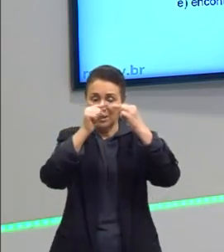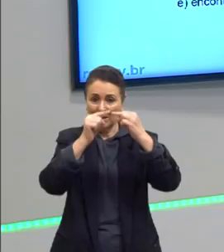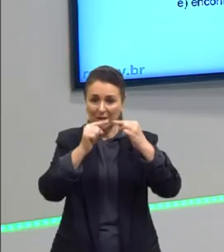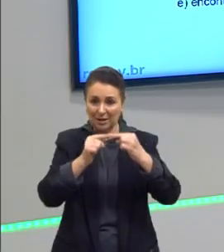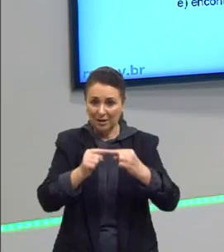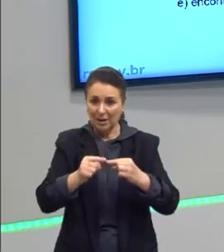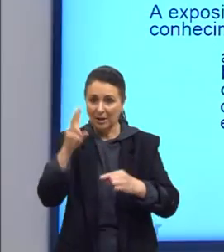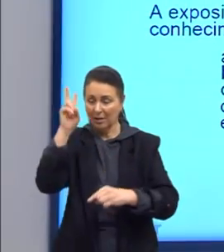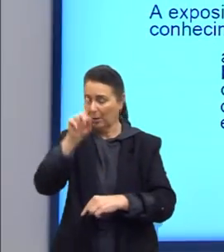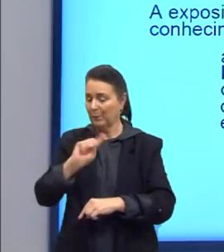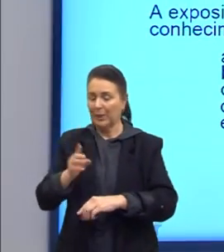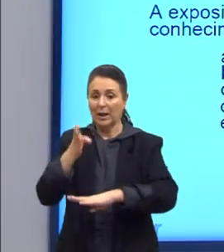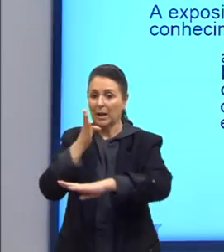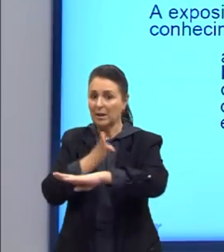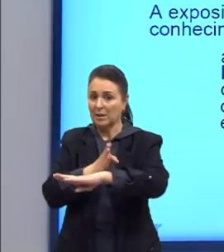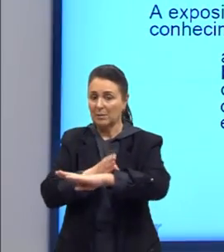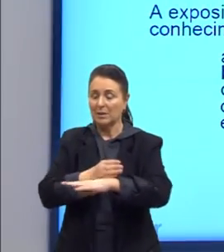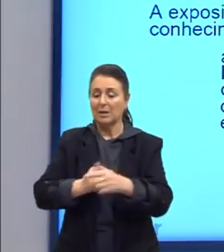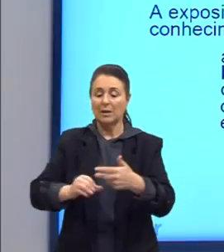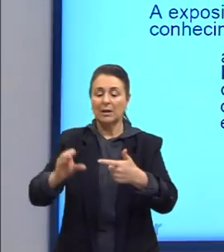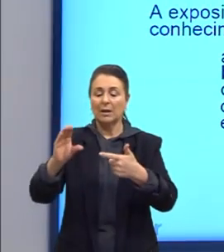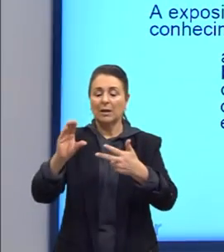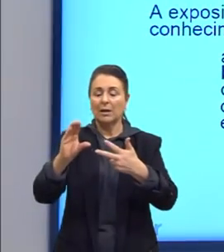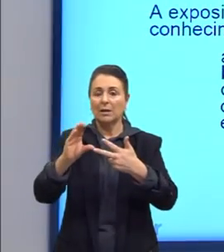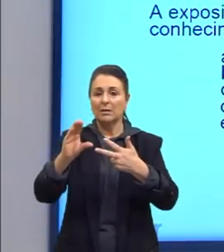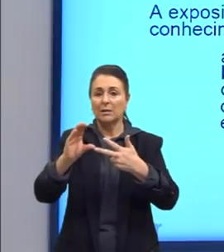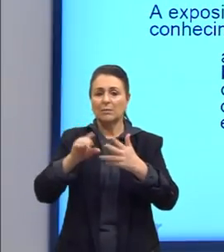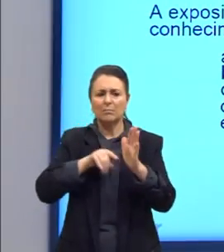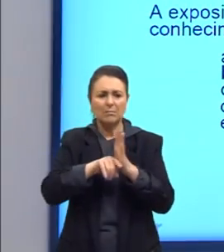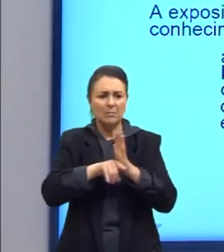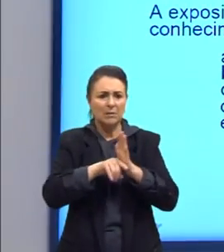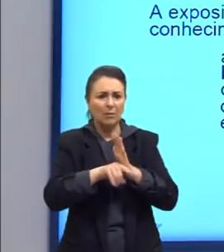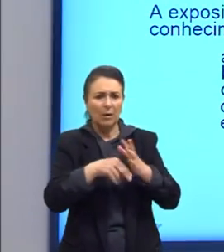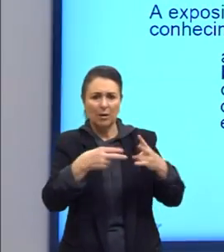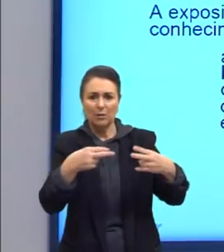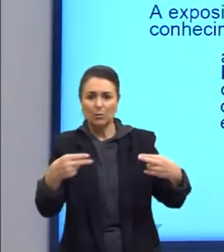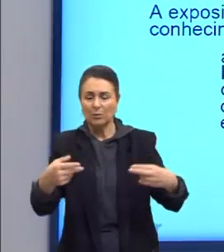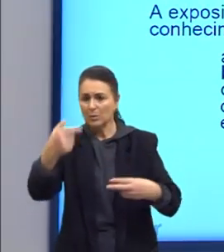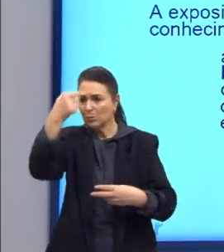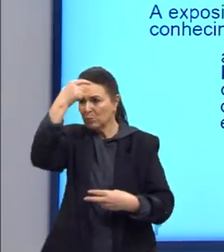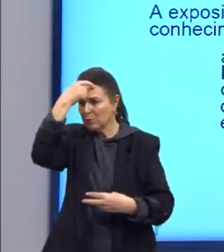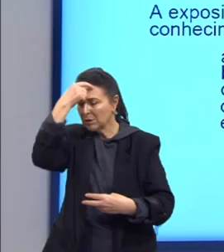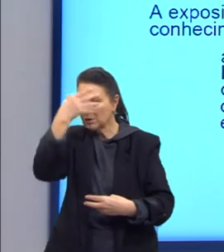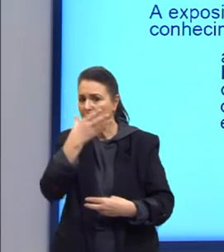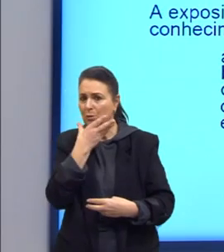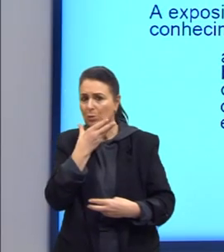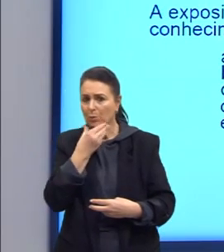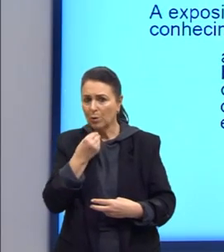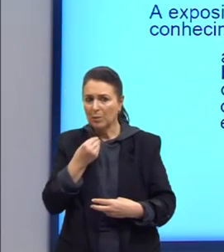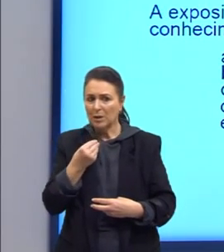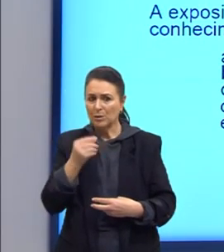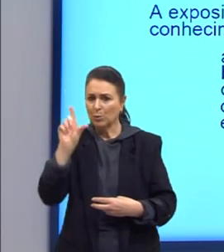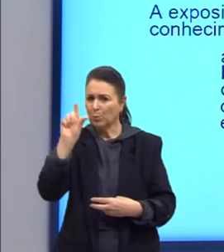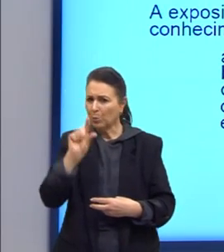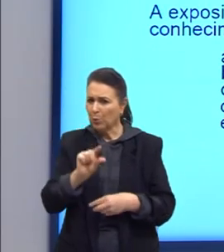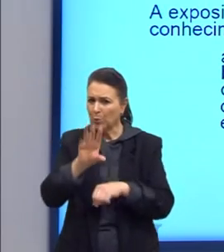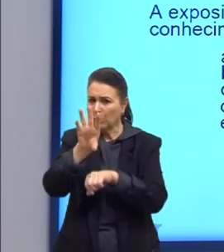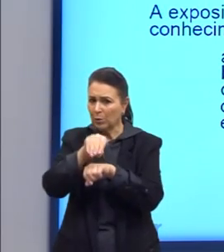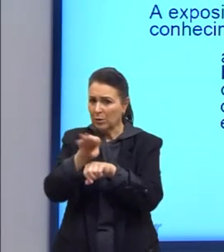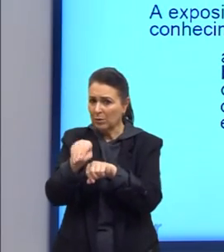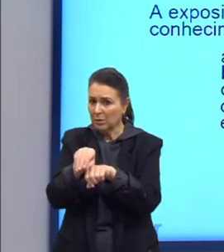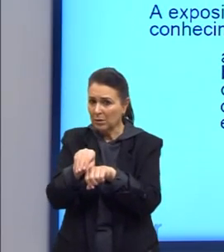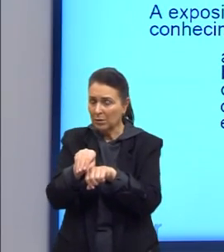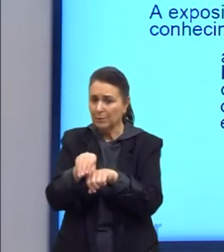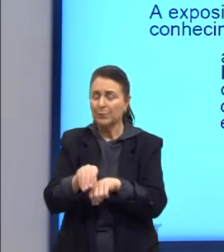Idade Média. Letra C. Investigar os conteúdos da consciência dos homens menos esclarecidos. Não é o que pergunta.